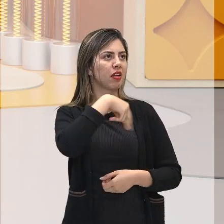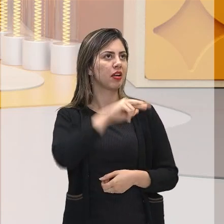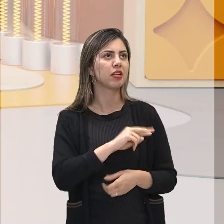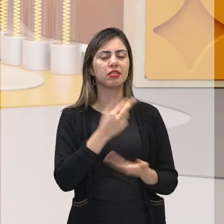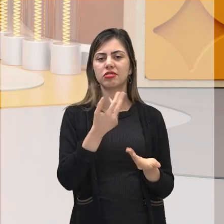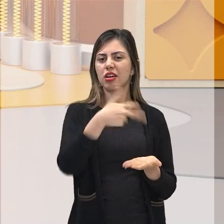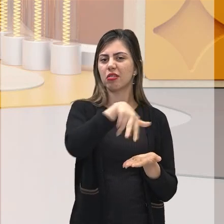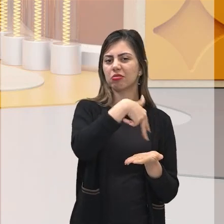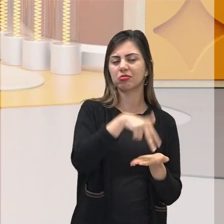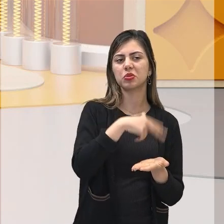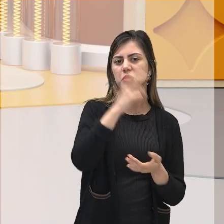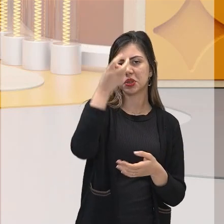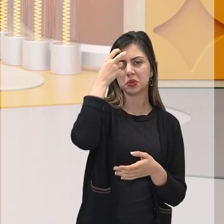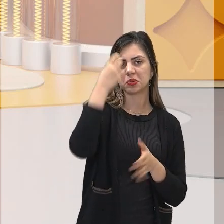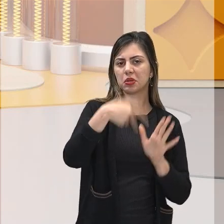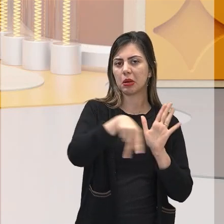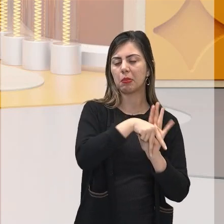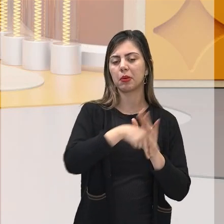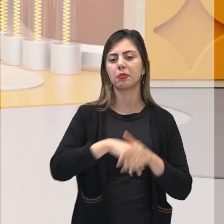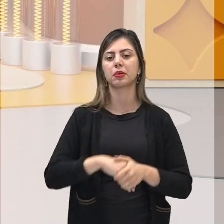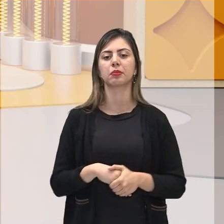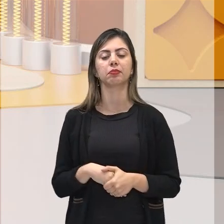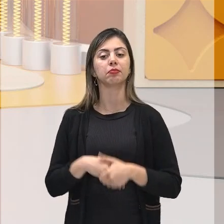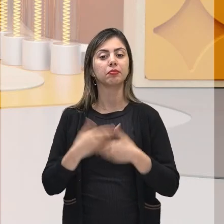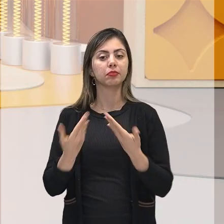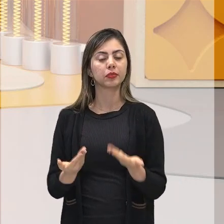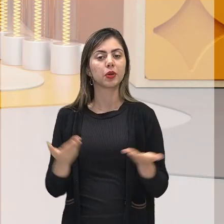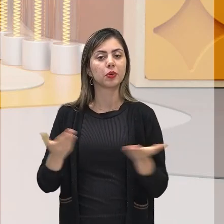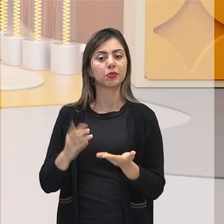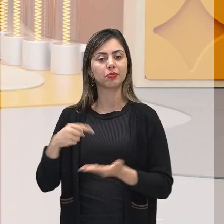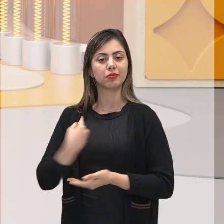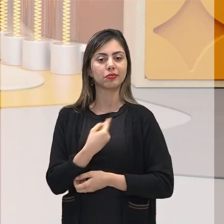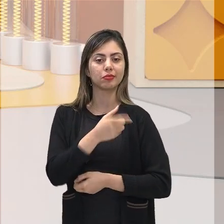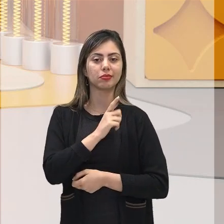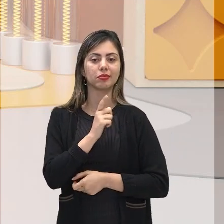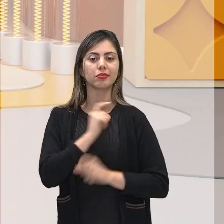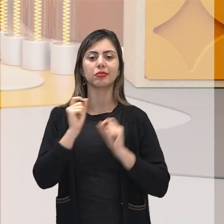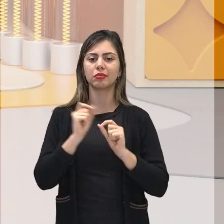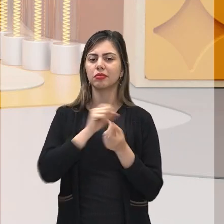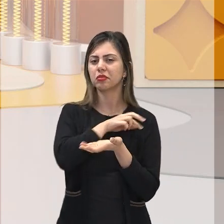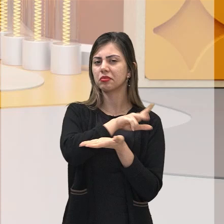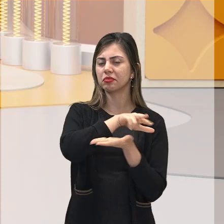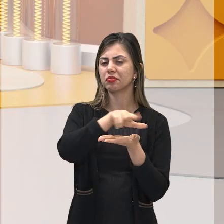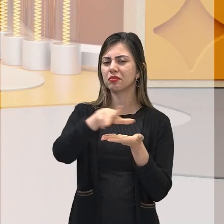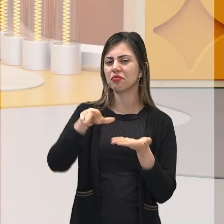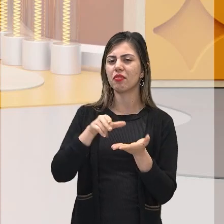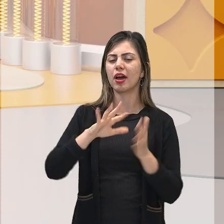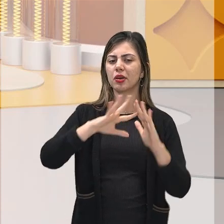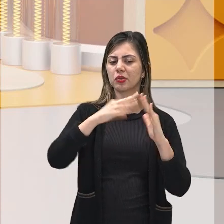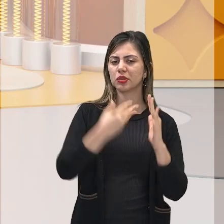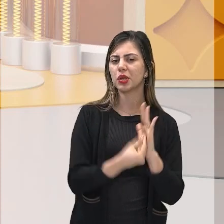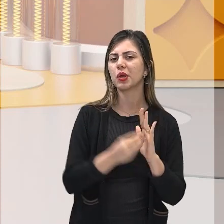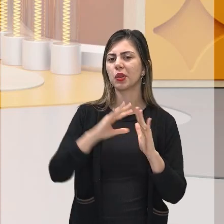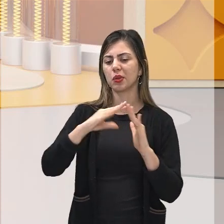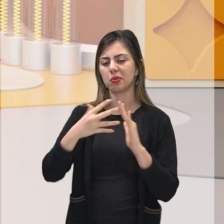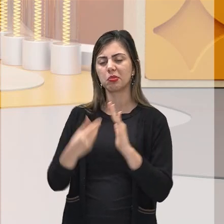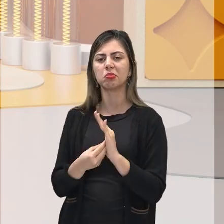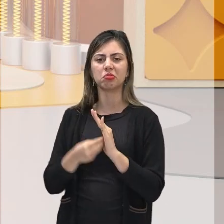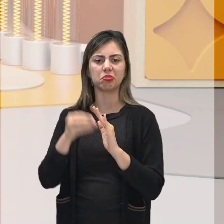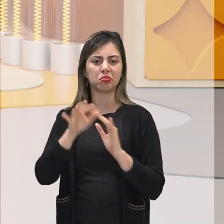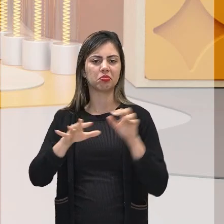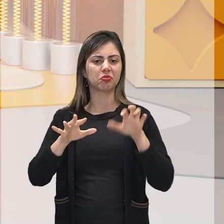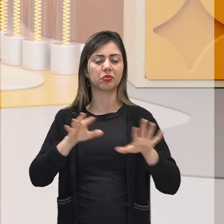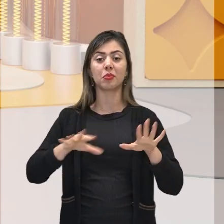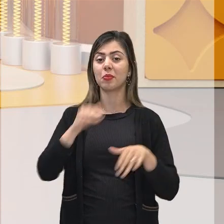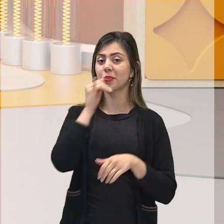suas danças e sua cultura. E hoje, nós temos ainda muitos remanescentes de quilombo dessa época, como esse,